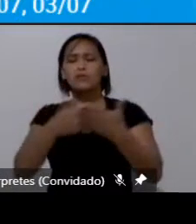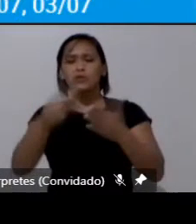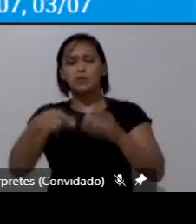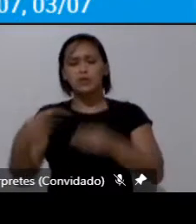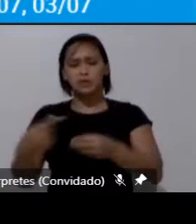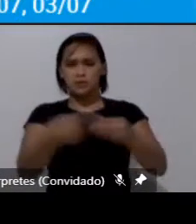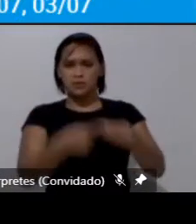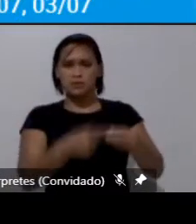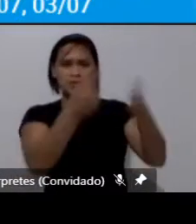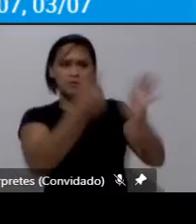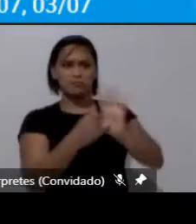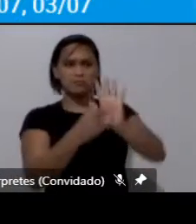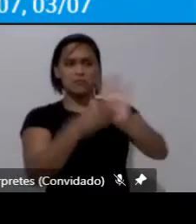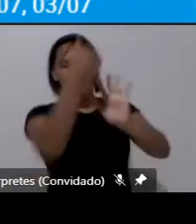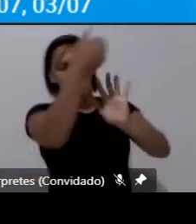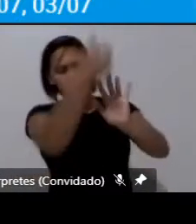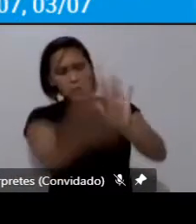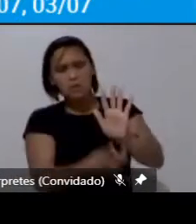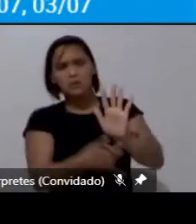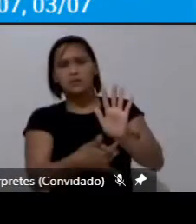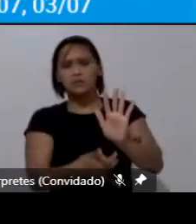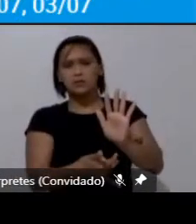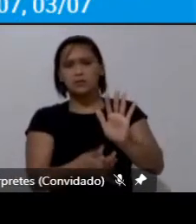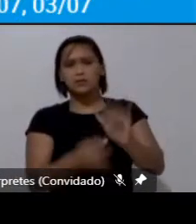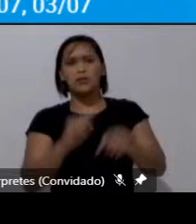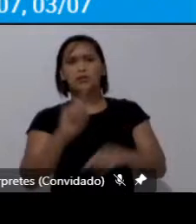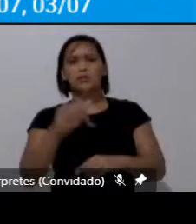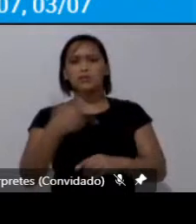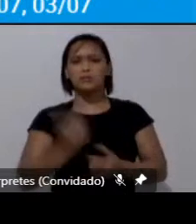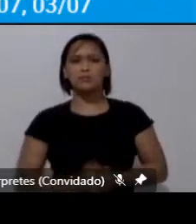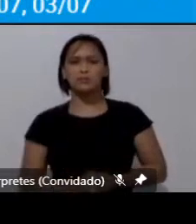nos aparece o próximo